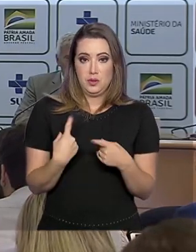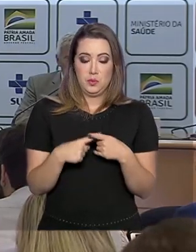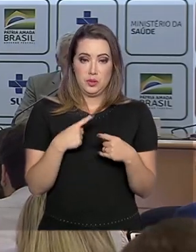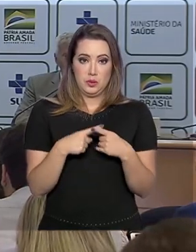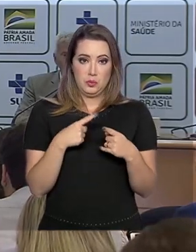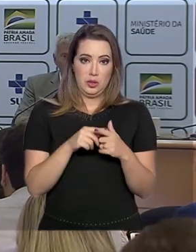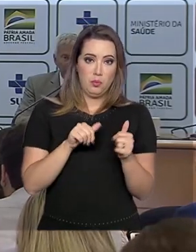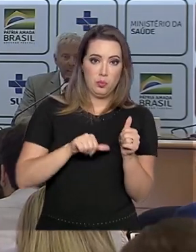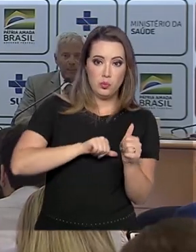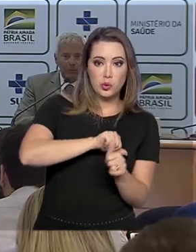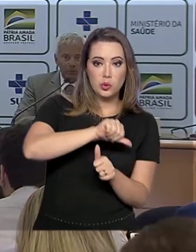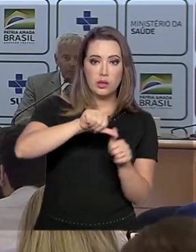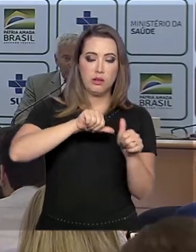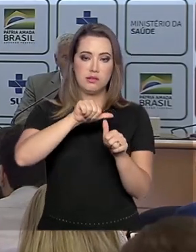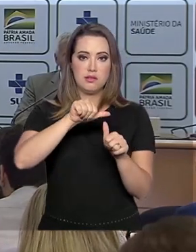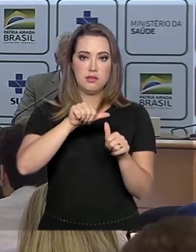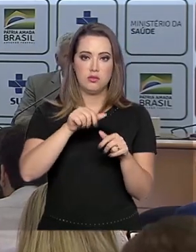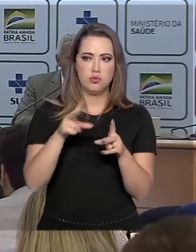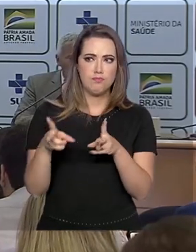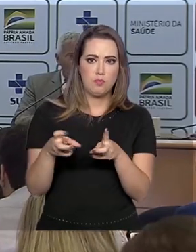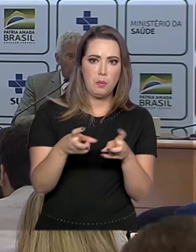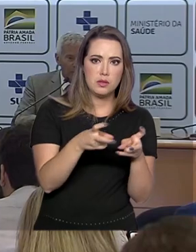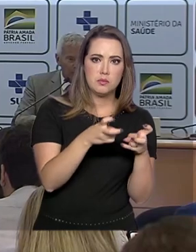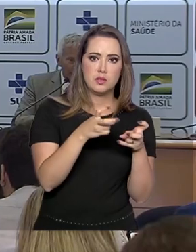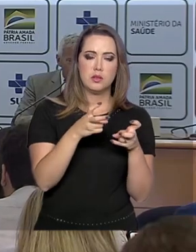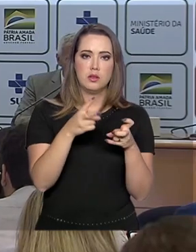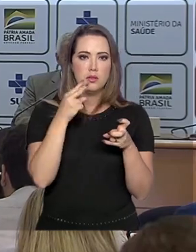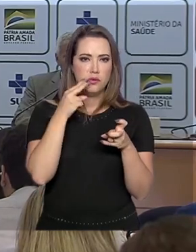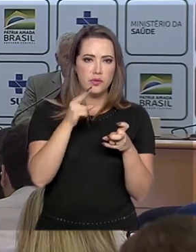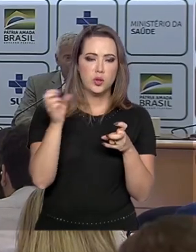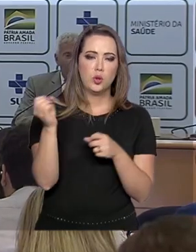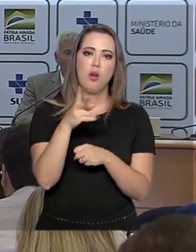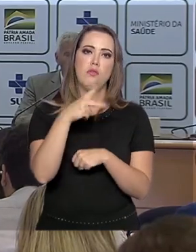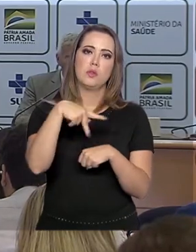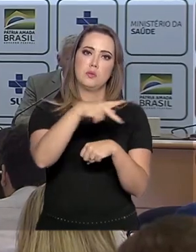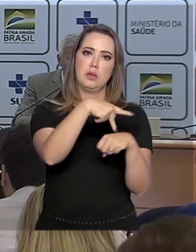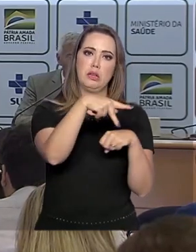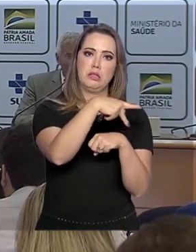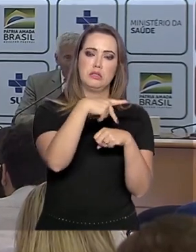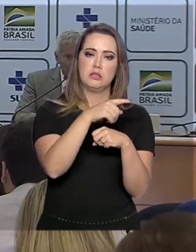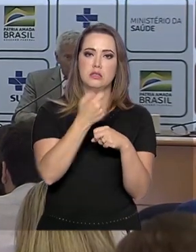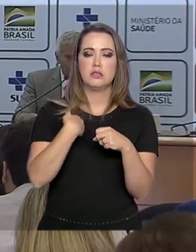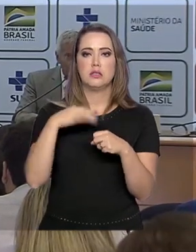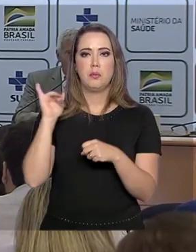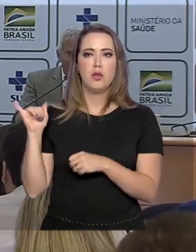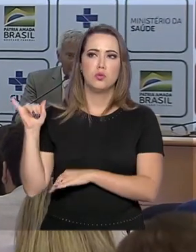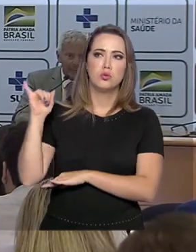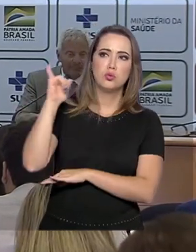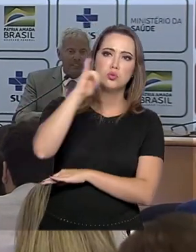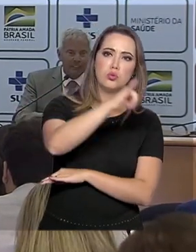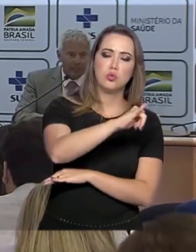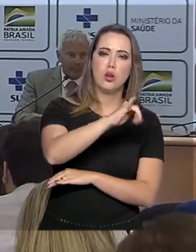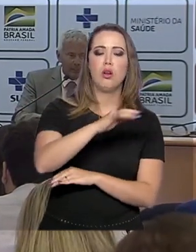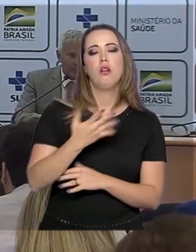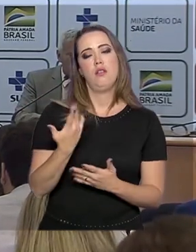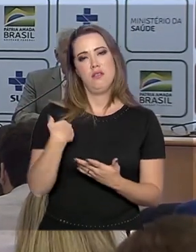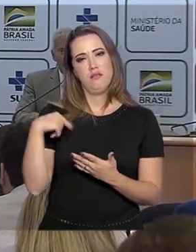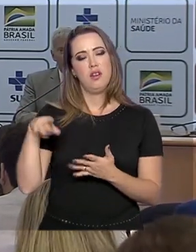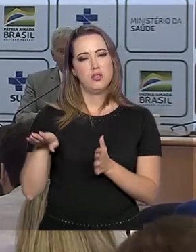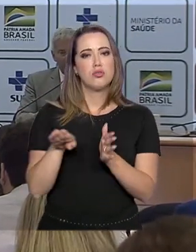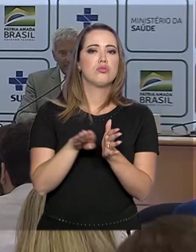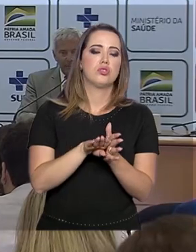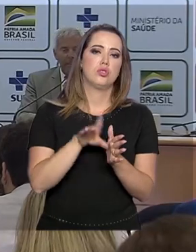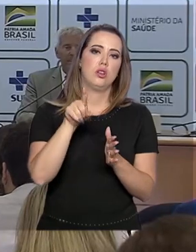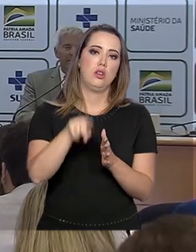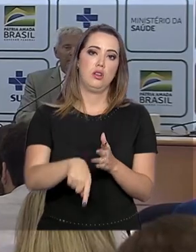à mudança nos critérios, à inclusão de novos países, ao fluxo migratório importante, significativo,